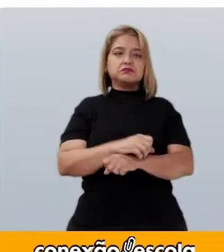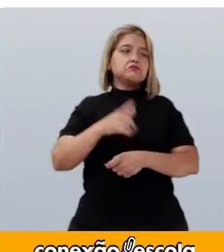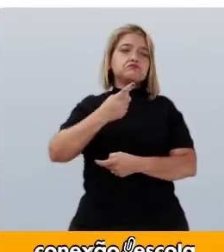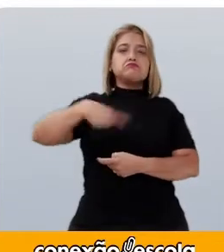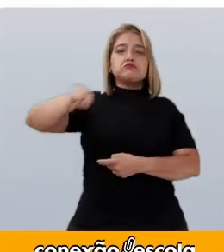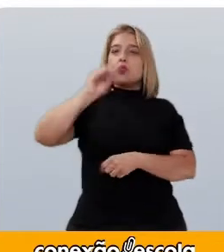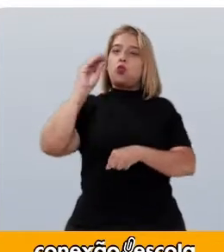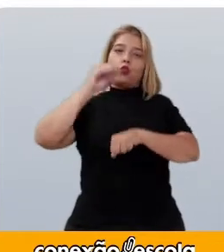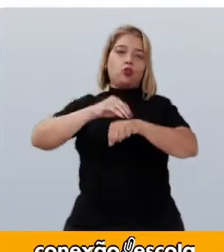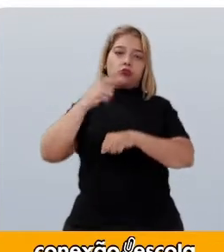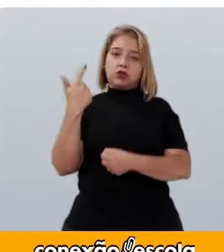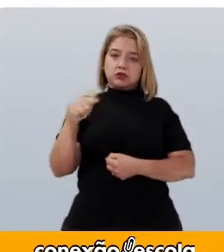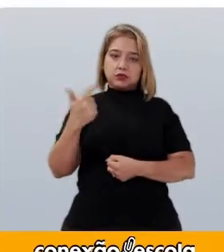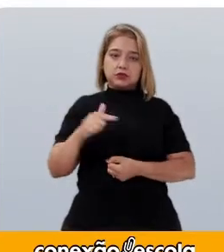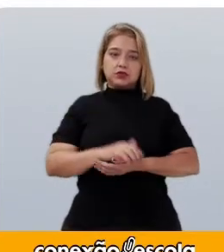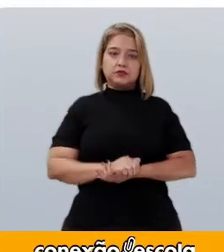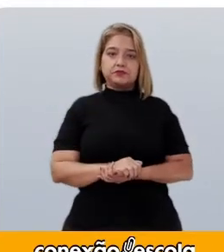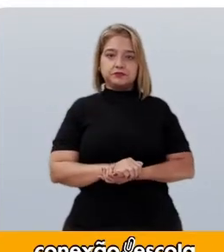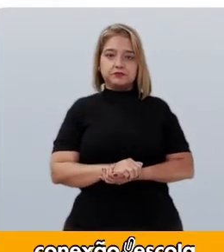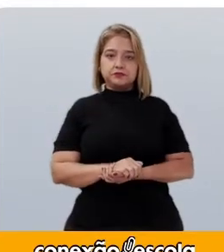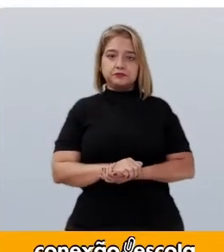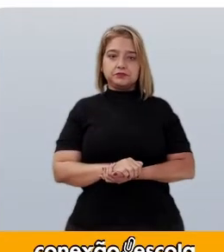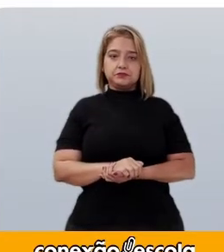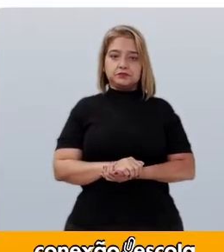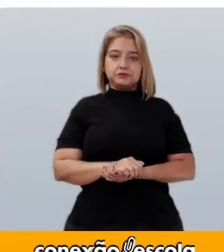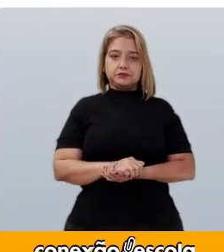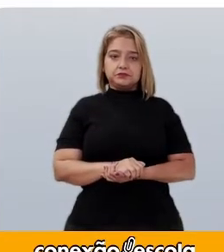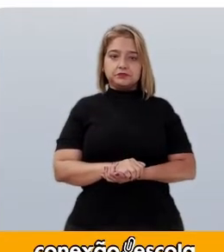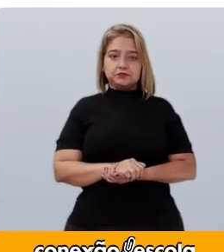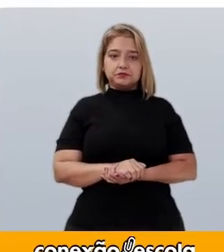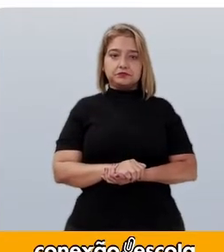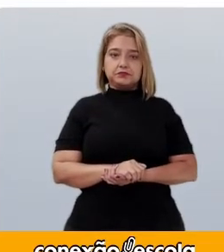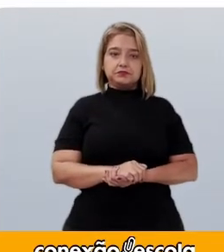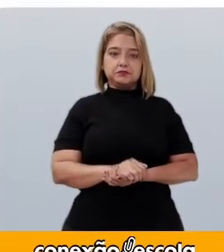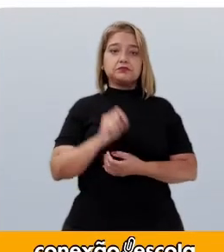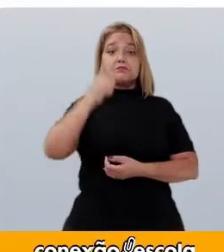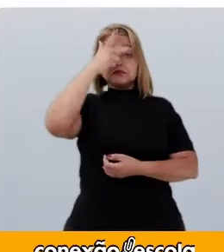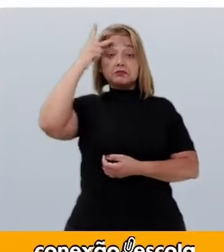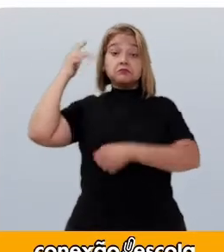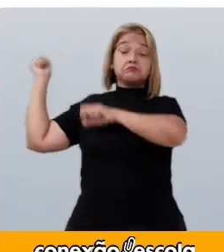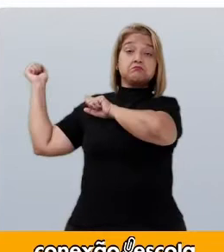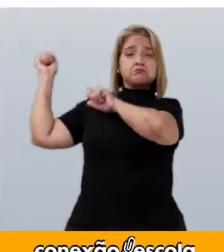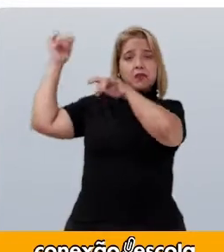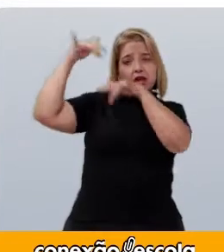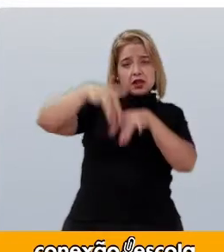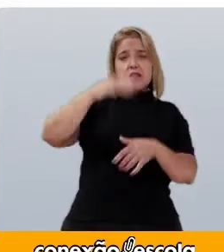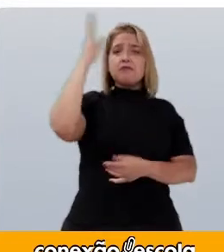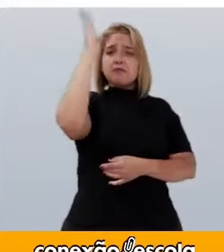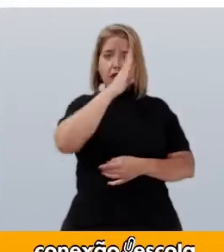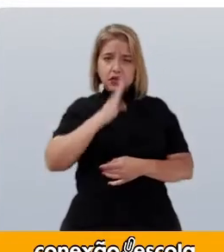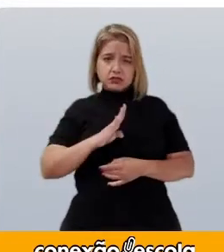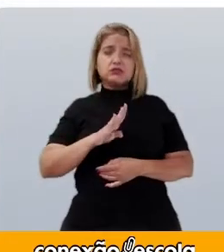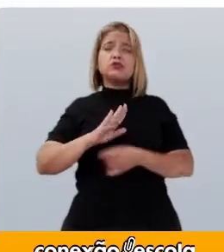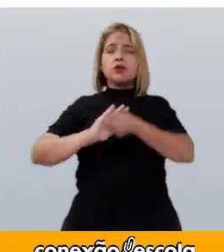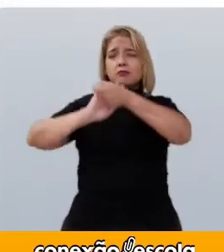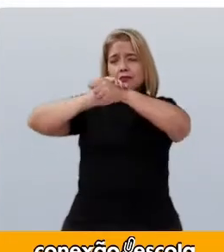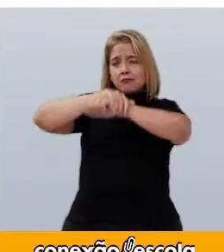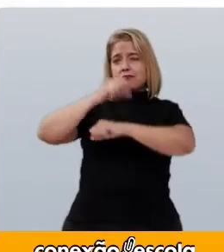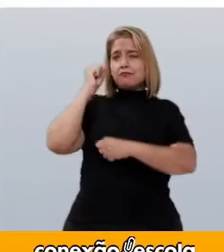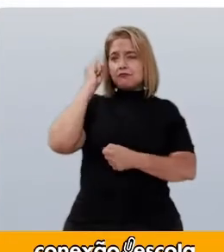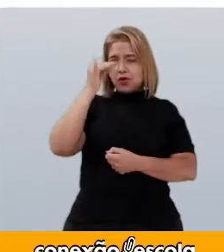Ibo Embarcavam Meia noite Iam ao Brasil A América Vender E de Zanzibar